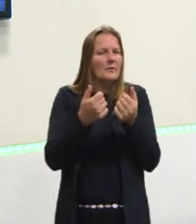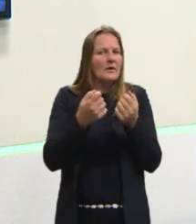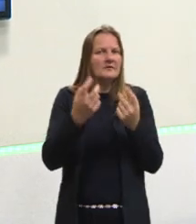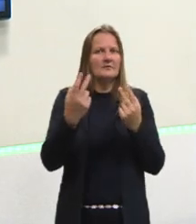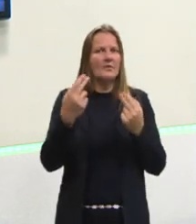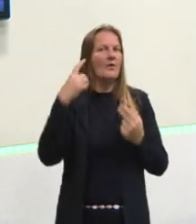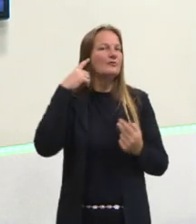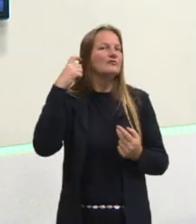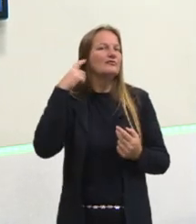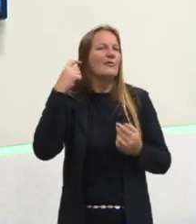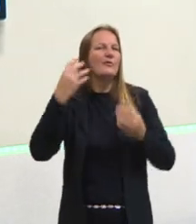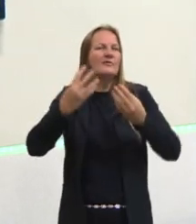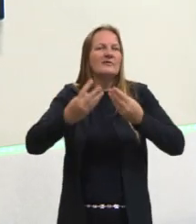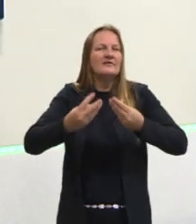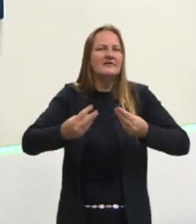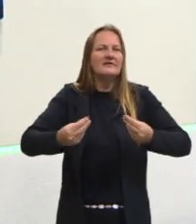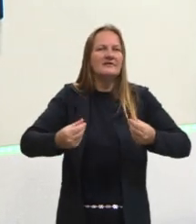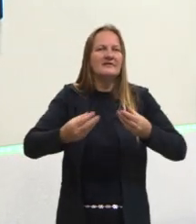essa palavrinha,